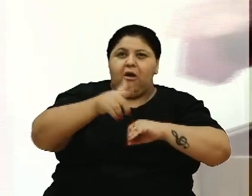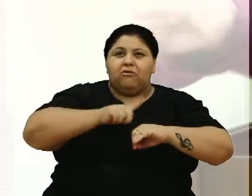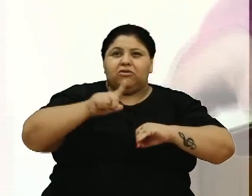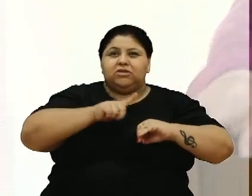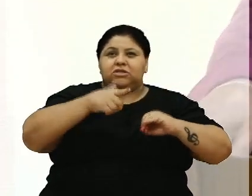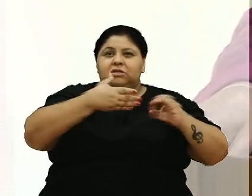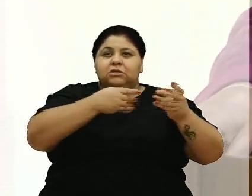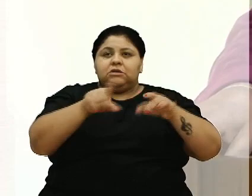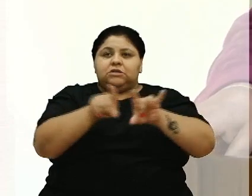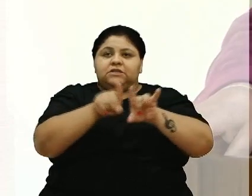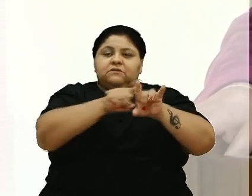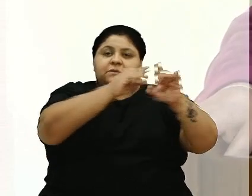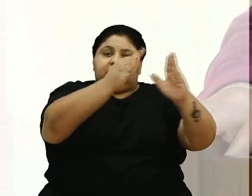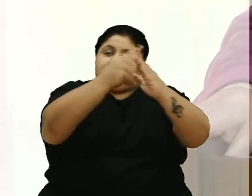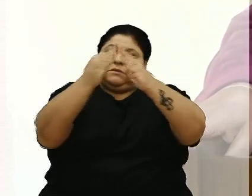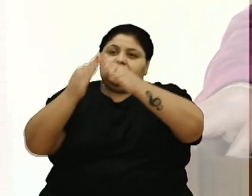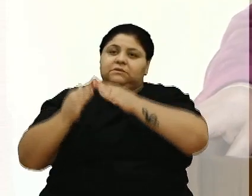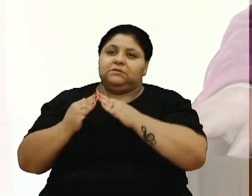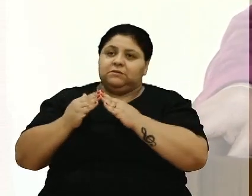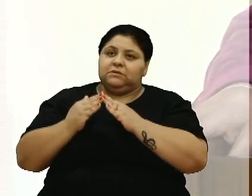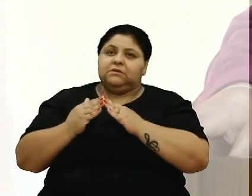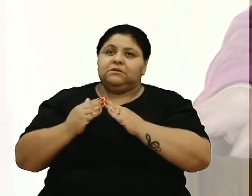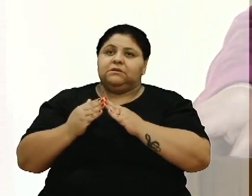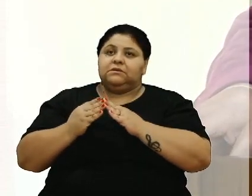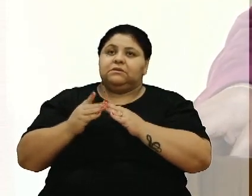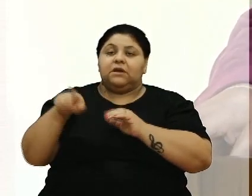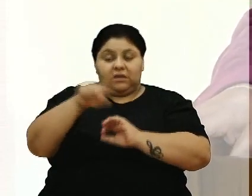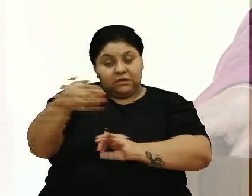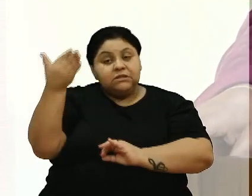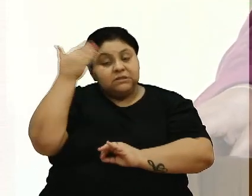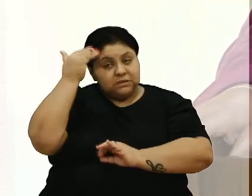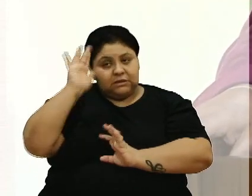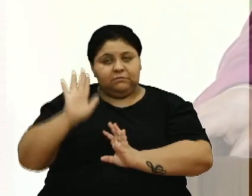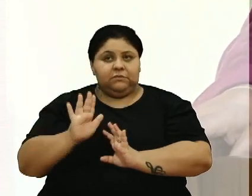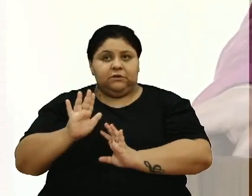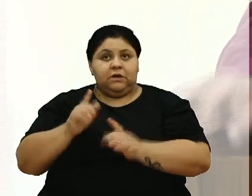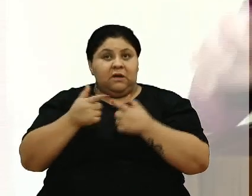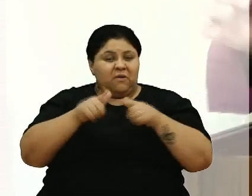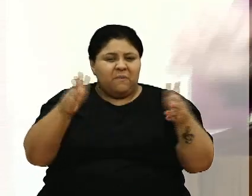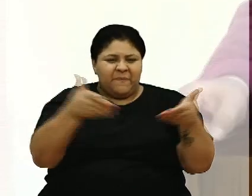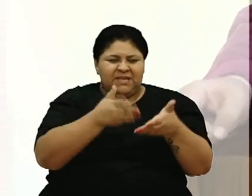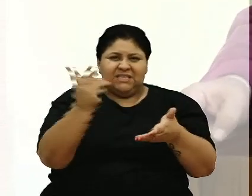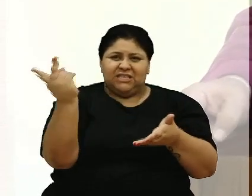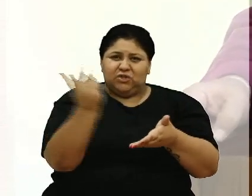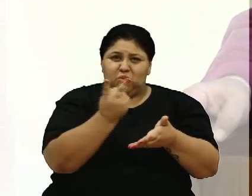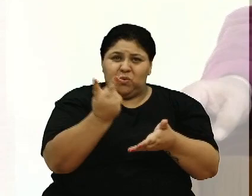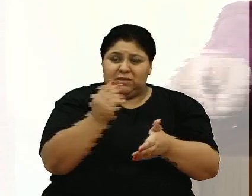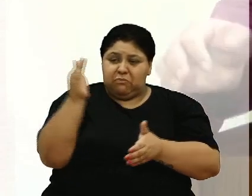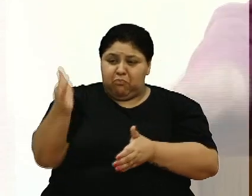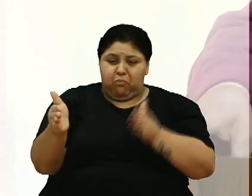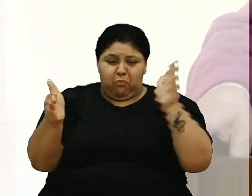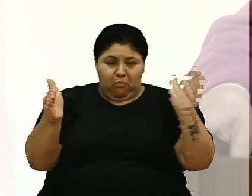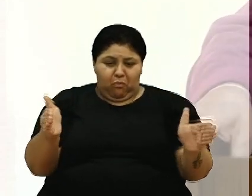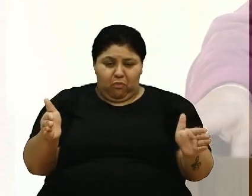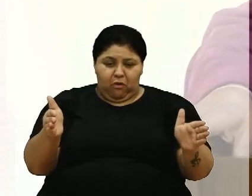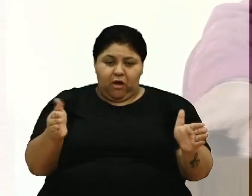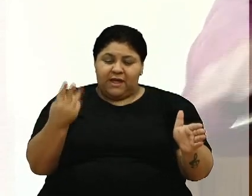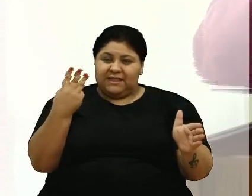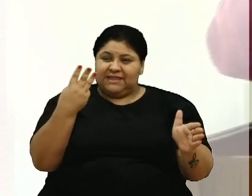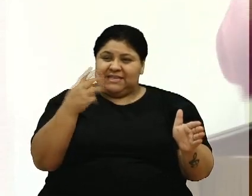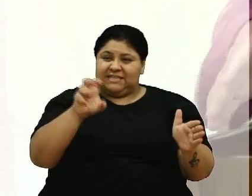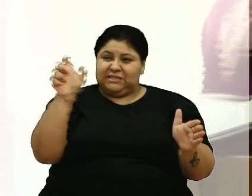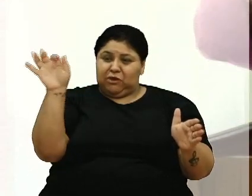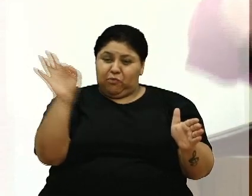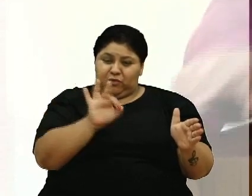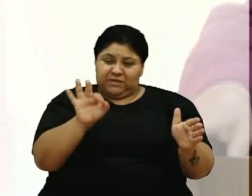menos casas ali na região, isso a gente sabe do que aconteceu, mas agora com duas comportas, abri 35%, depois